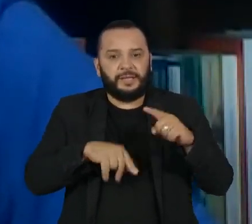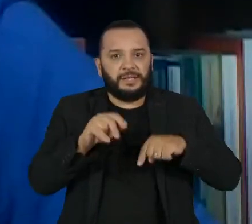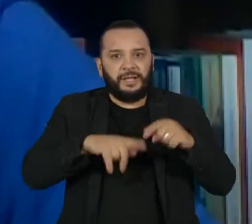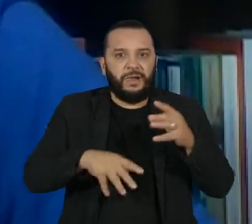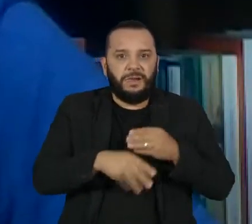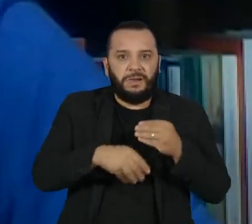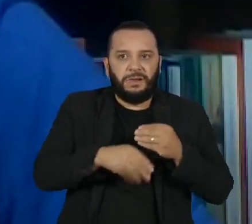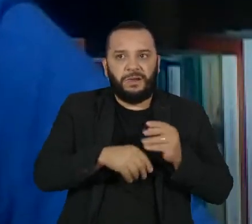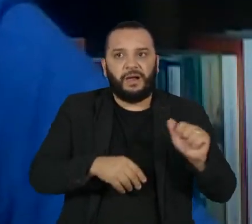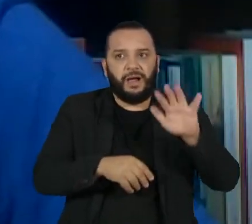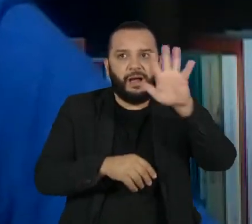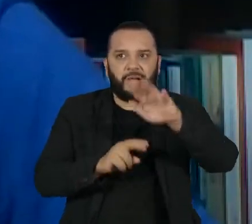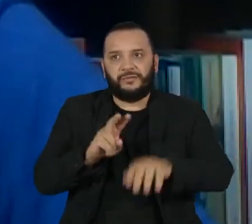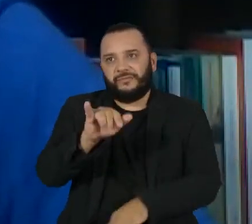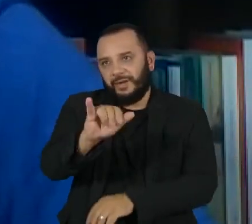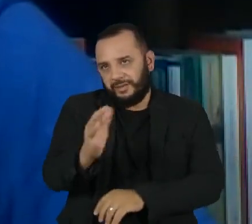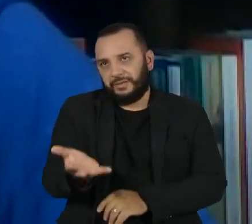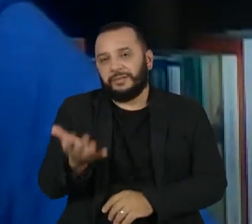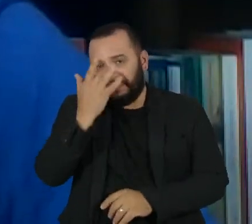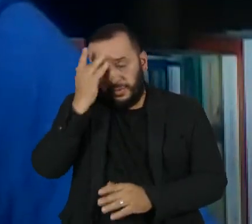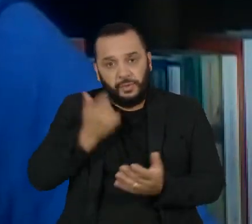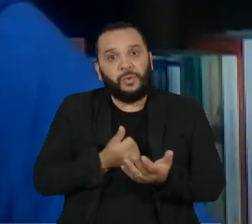para o varejista e para o consumidor final.